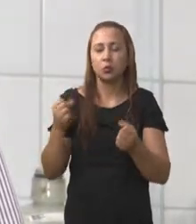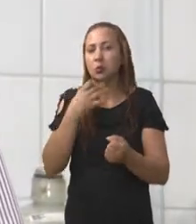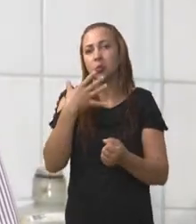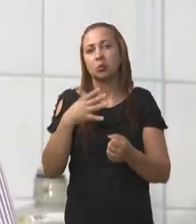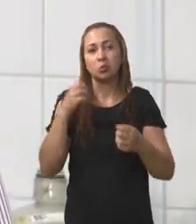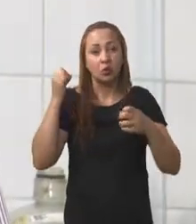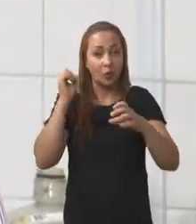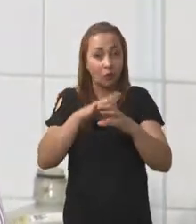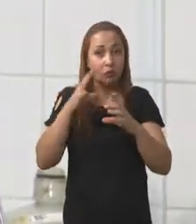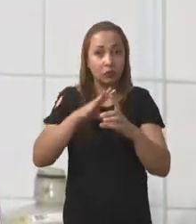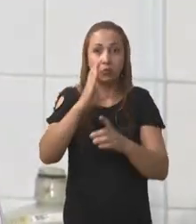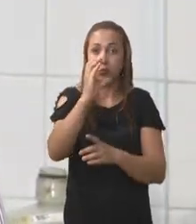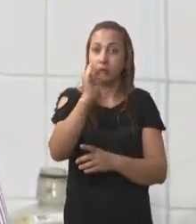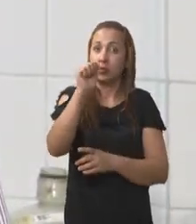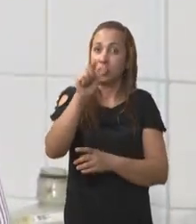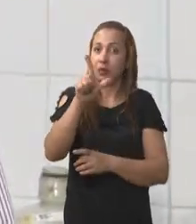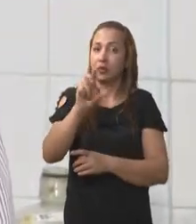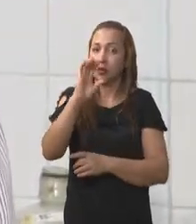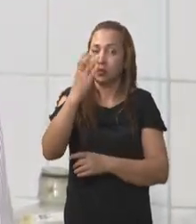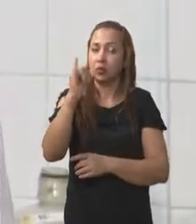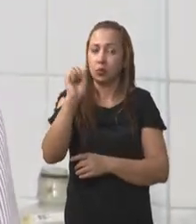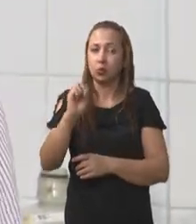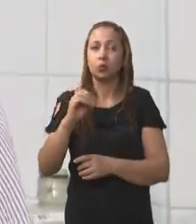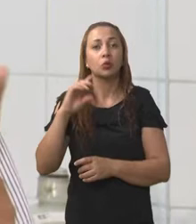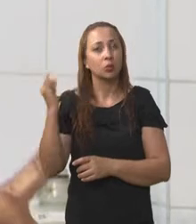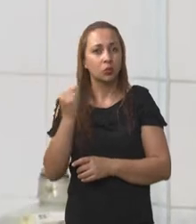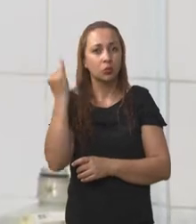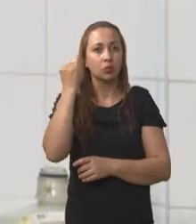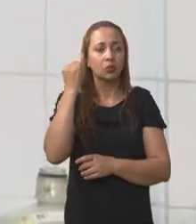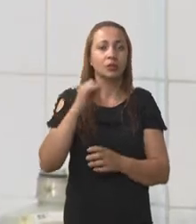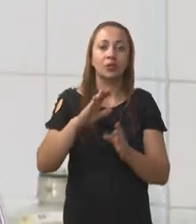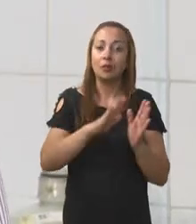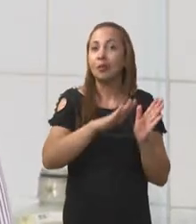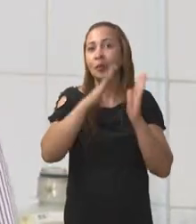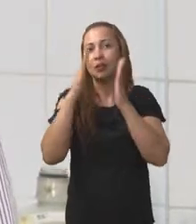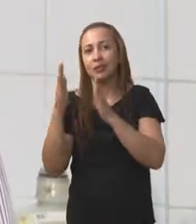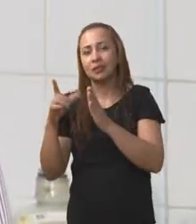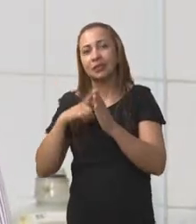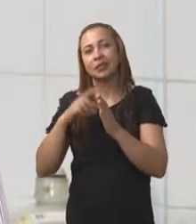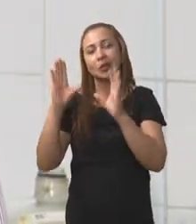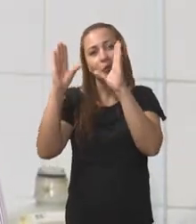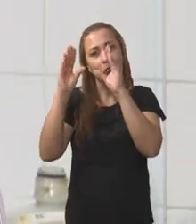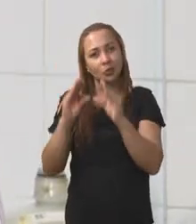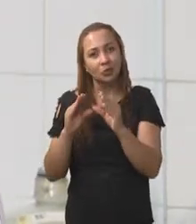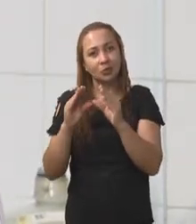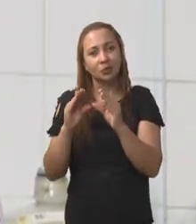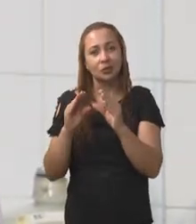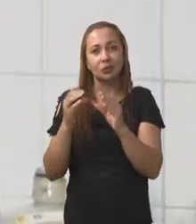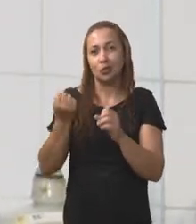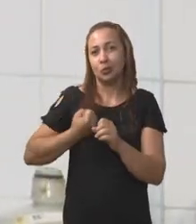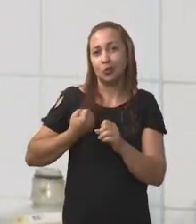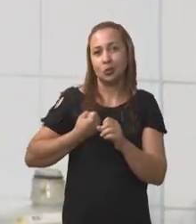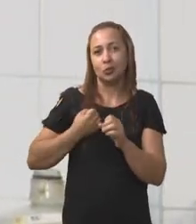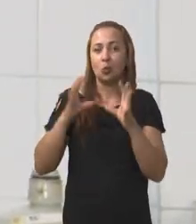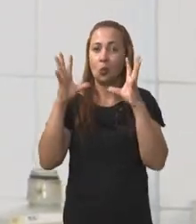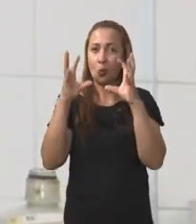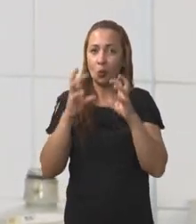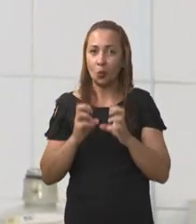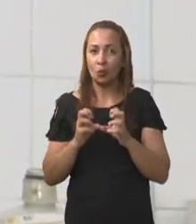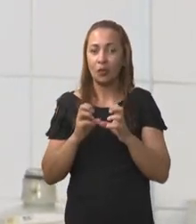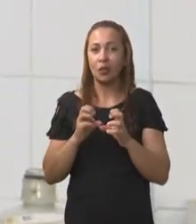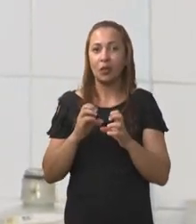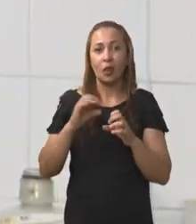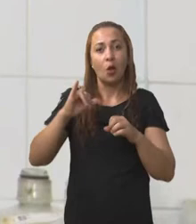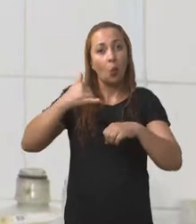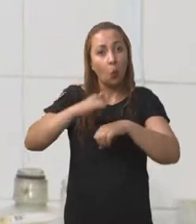cálcio através da ingestão do iogurte. E, por outro lado, a gente tem uma redução da taxa de absorção de